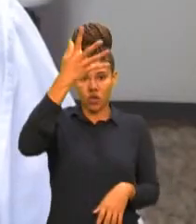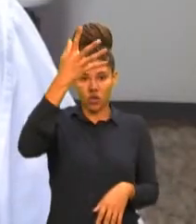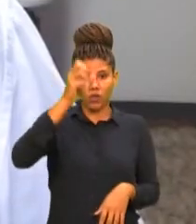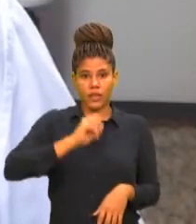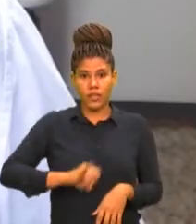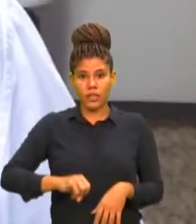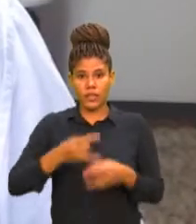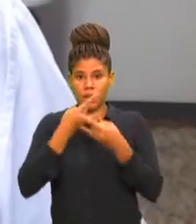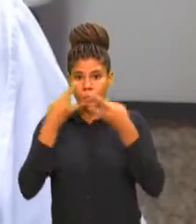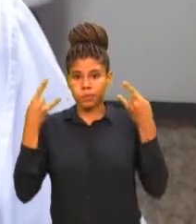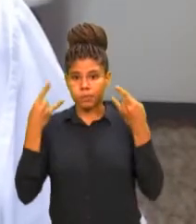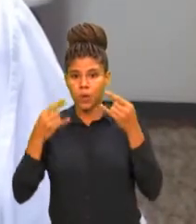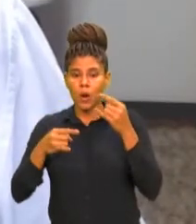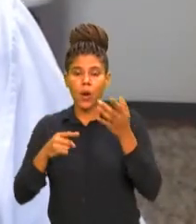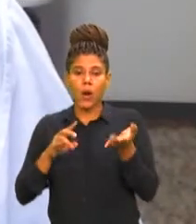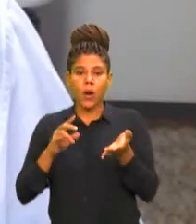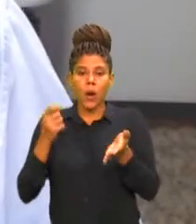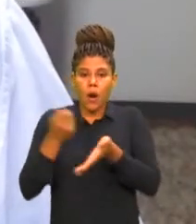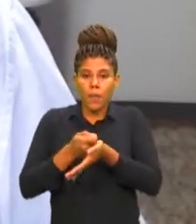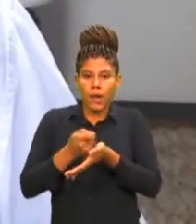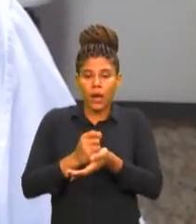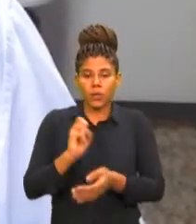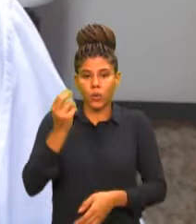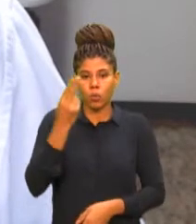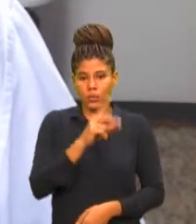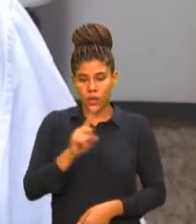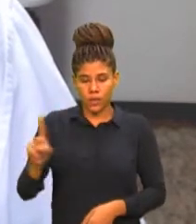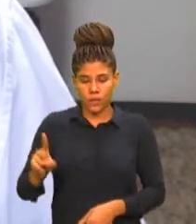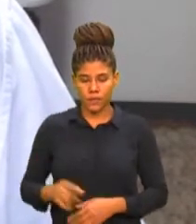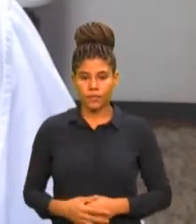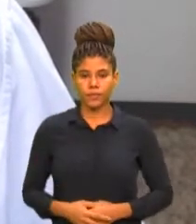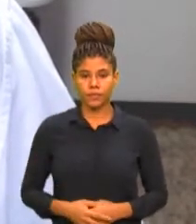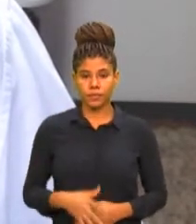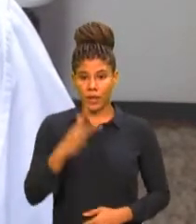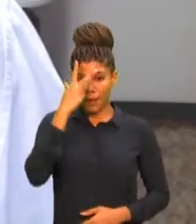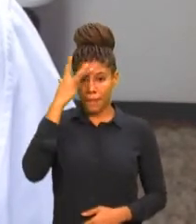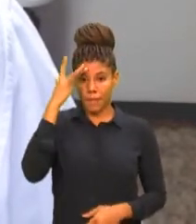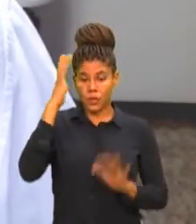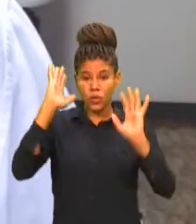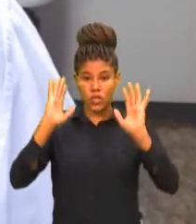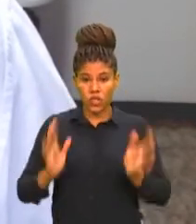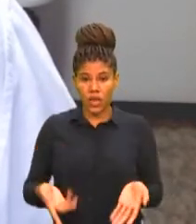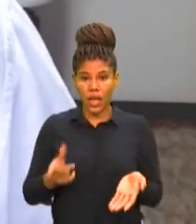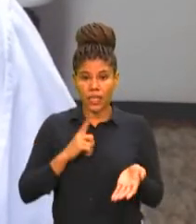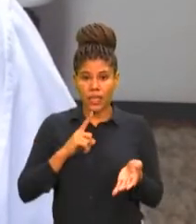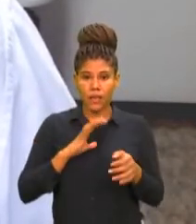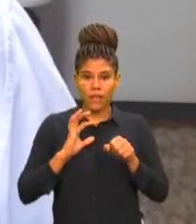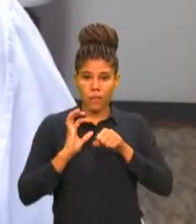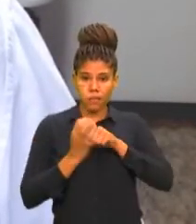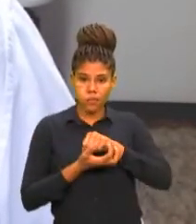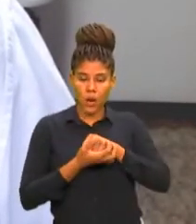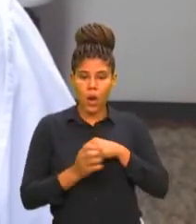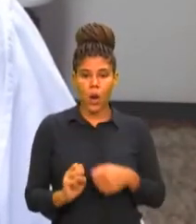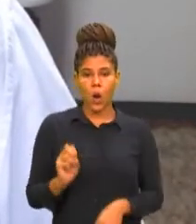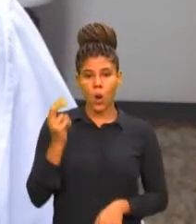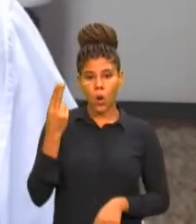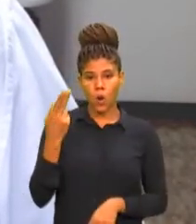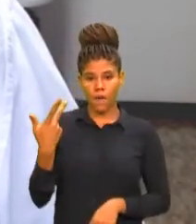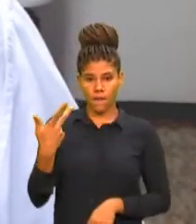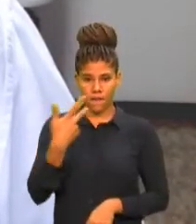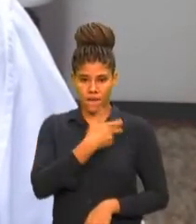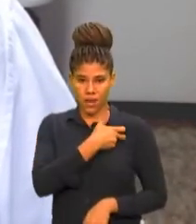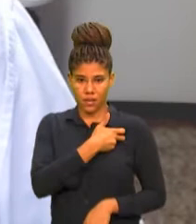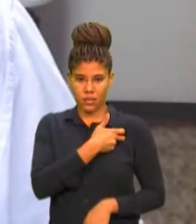infectologista, Keni Colares, esclarece que pessoas que já foram infectadas com a doença, ou que se vacinaram, estão